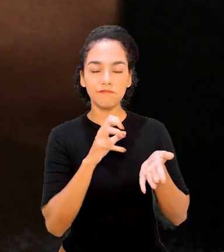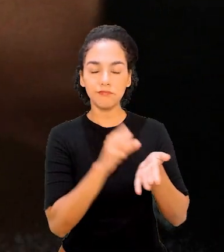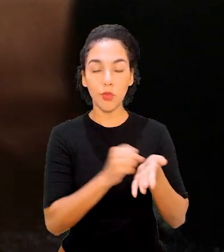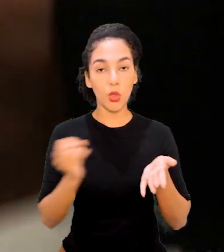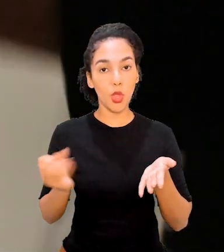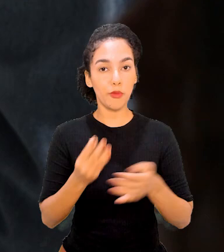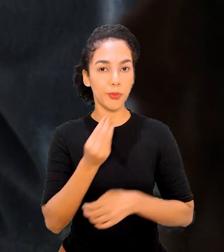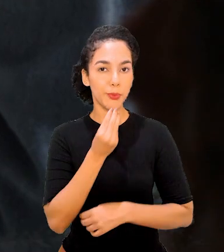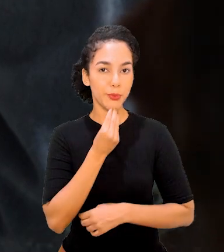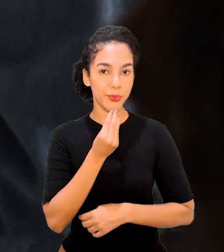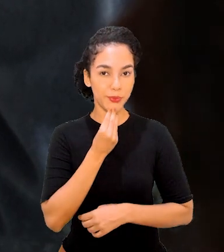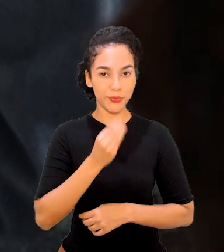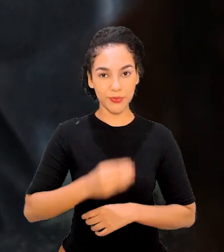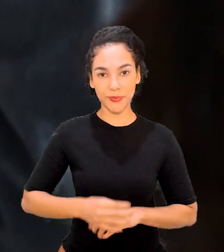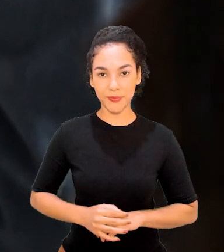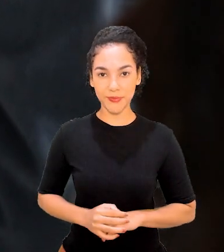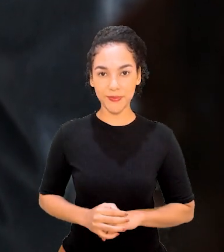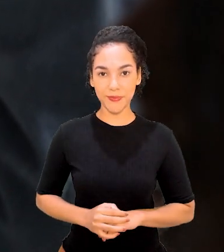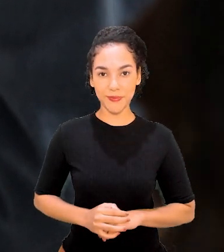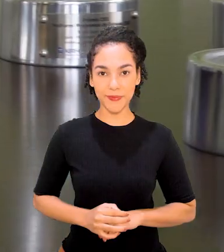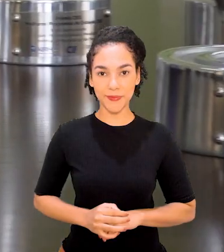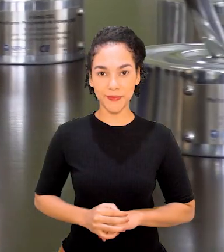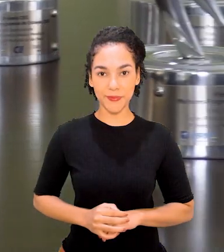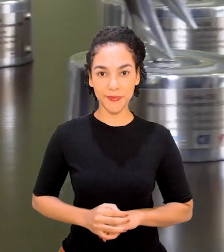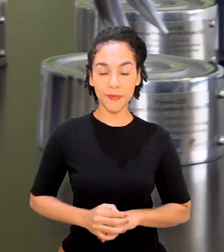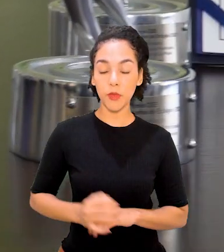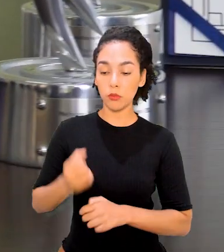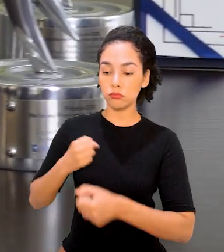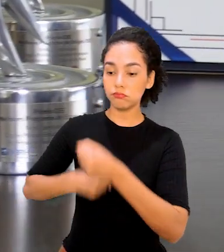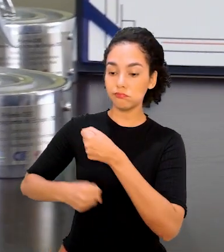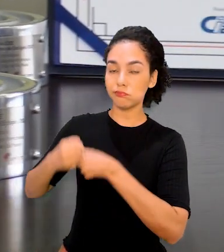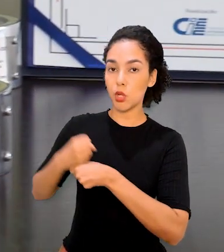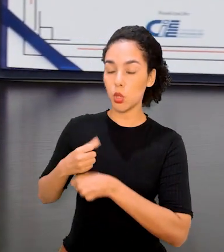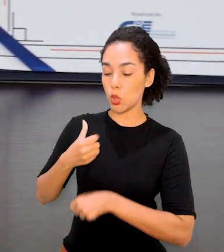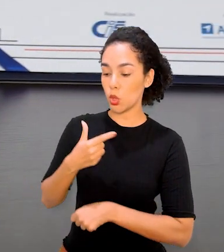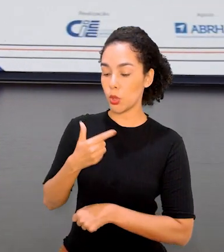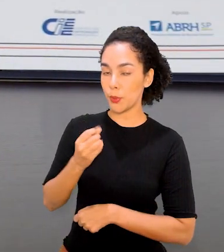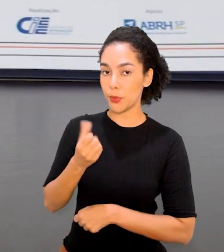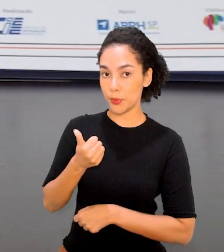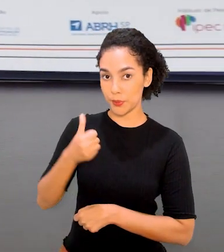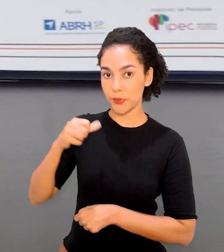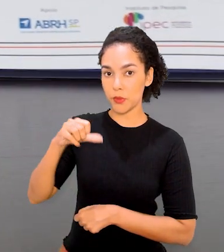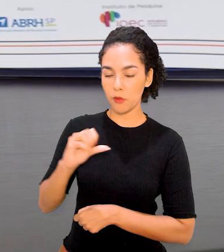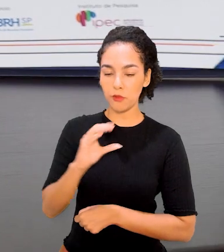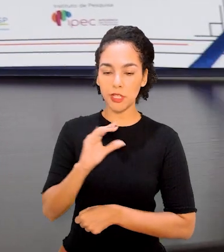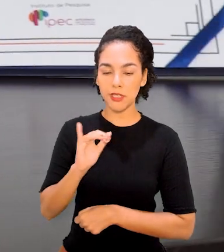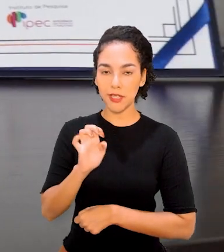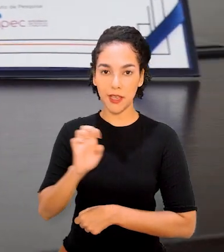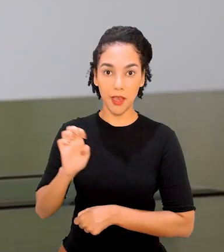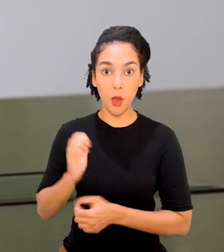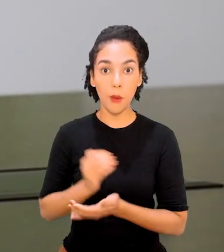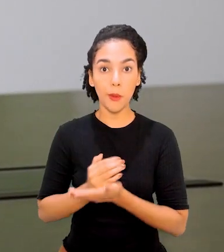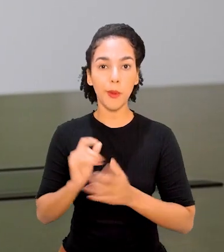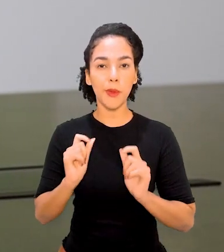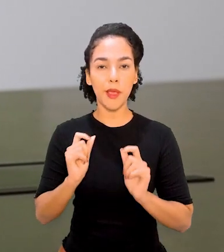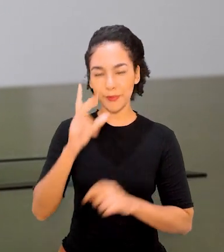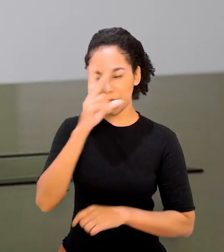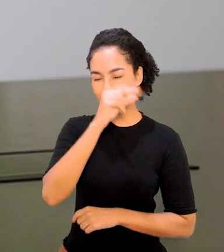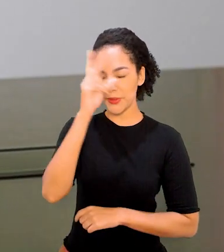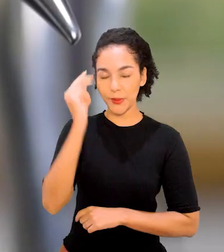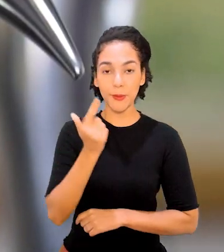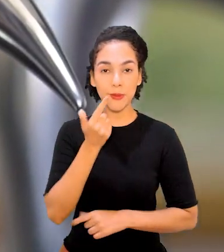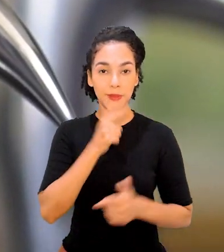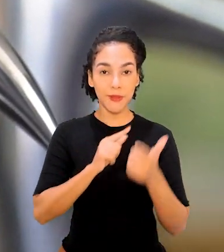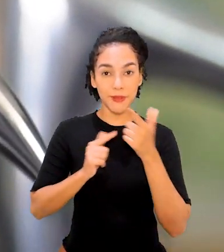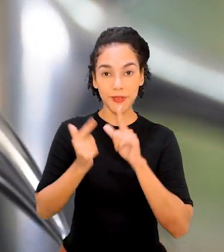cadastrando para novas oportunidades. Desde 2019, por iniciativa do CEE, a Prefeitura de São Paulo